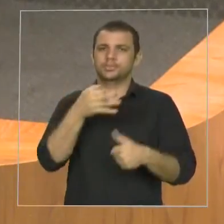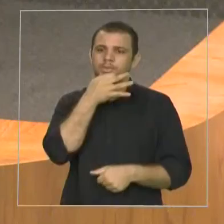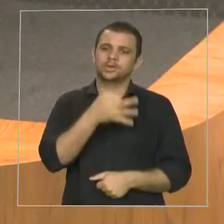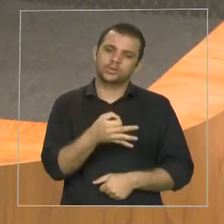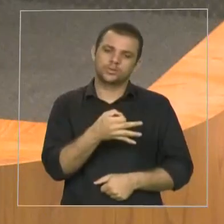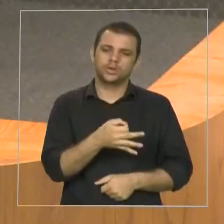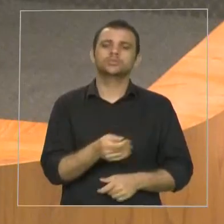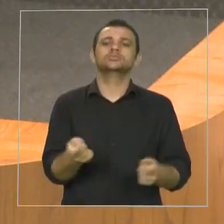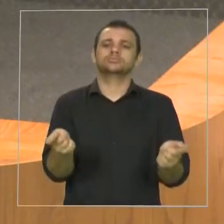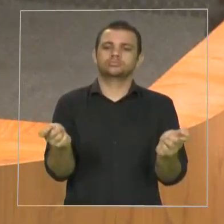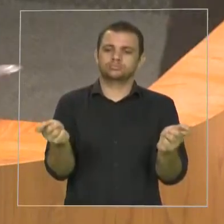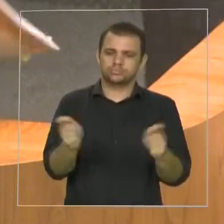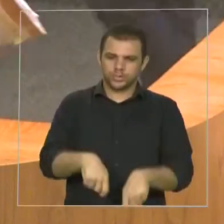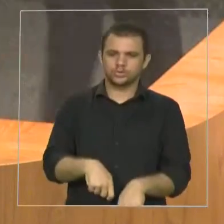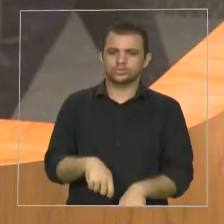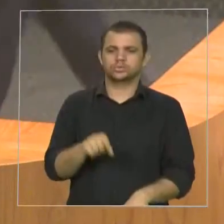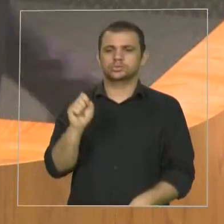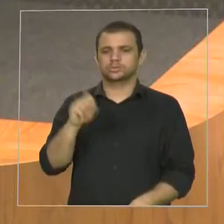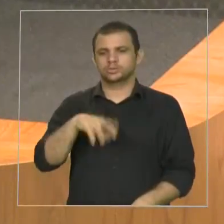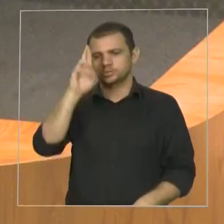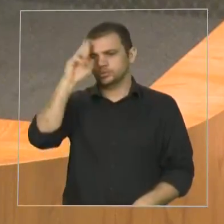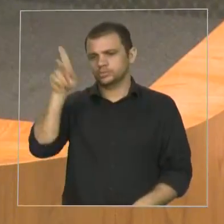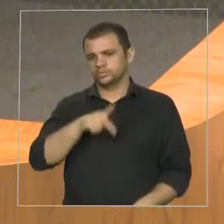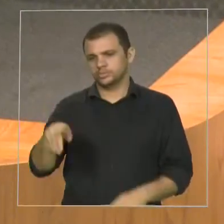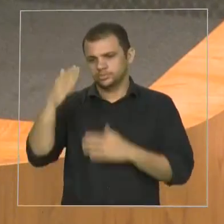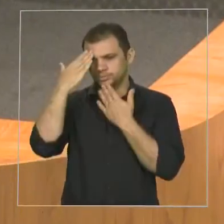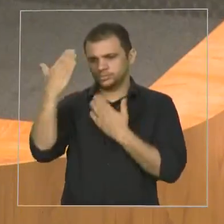perfeitamente possível. Sr. Presidente, muito obrigado pela atenção.